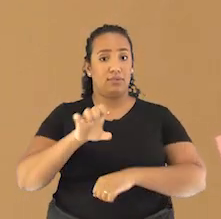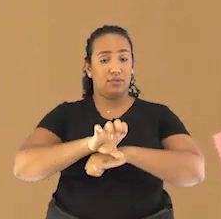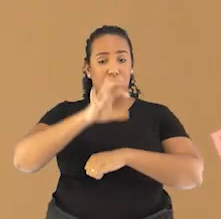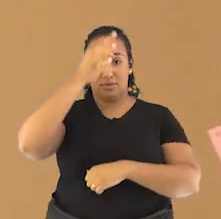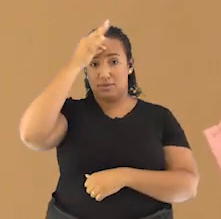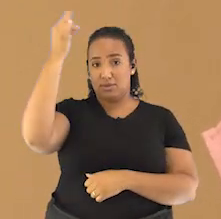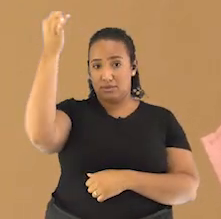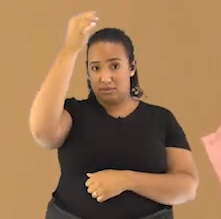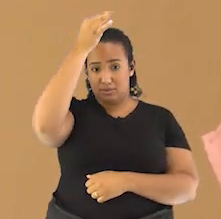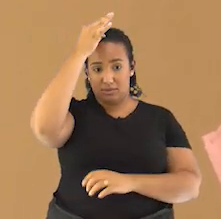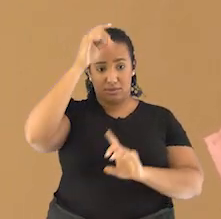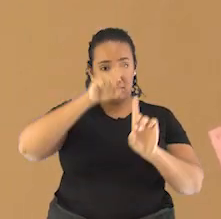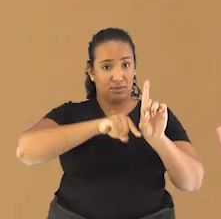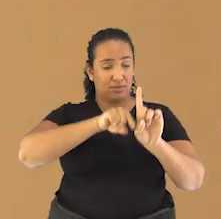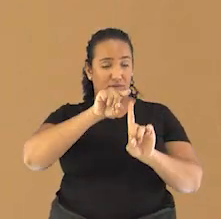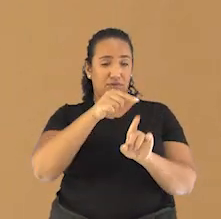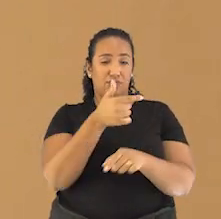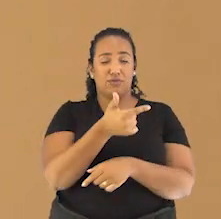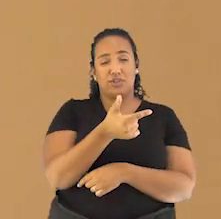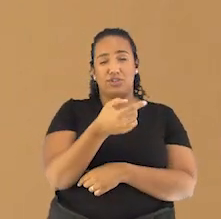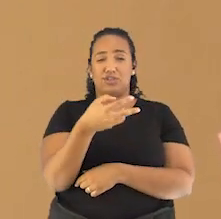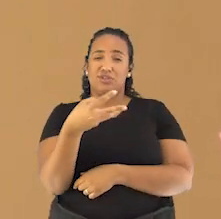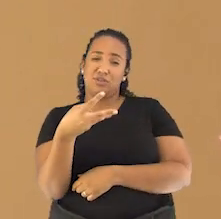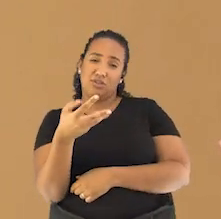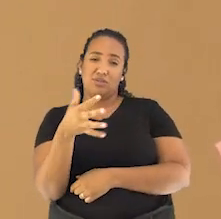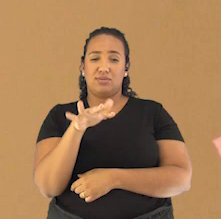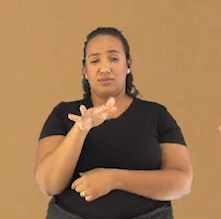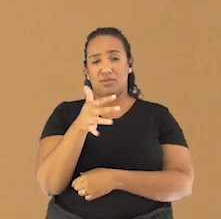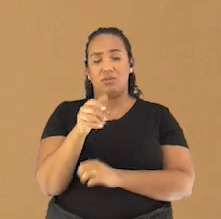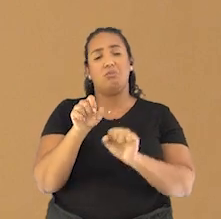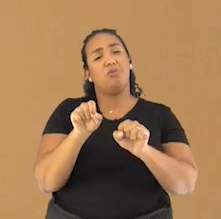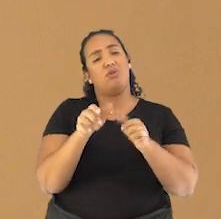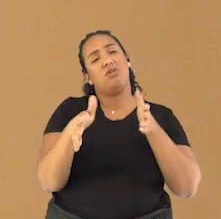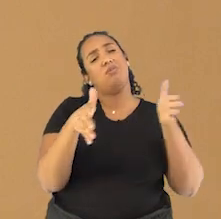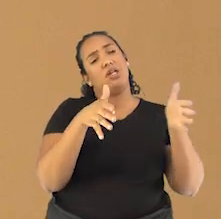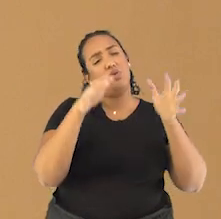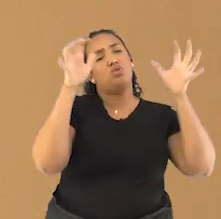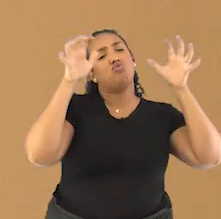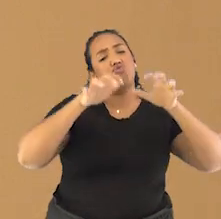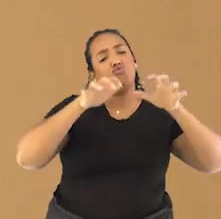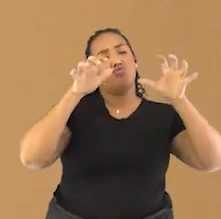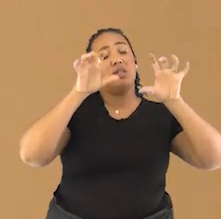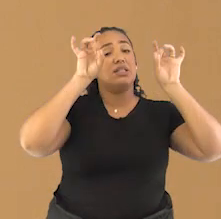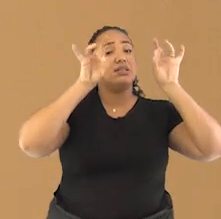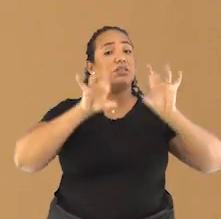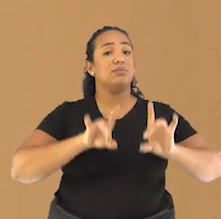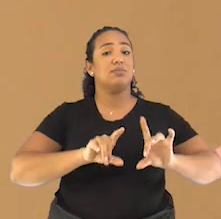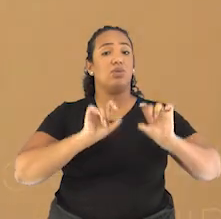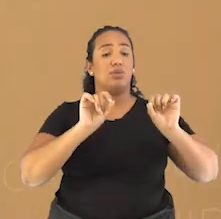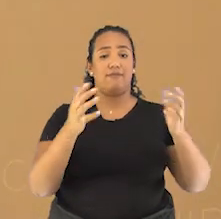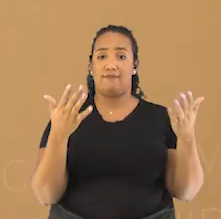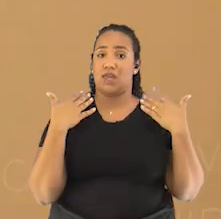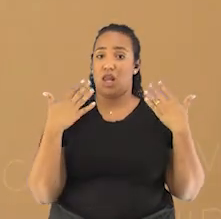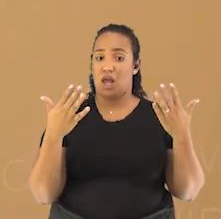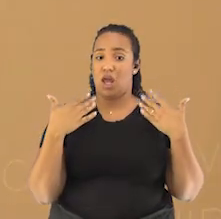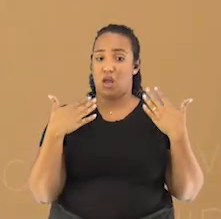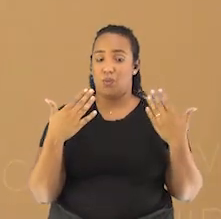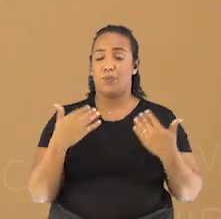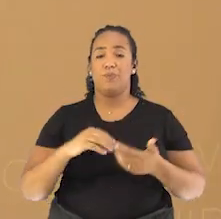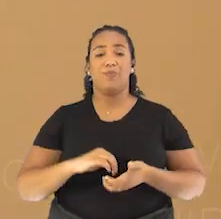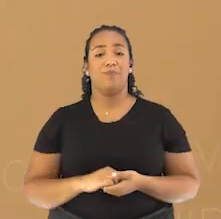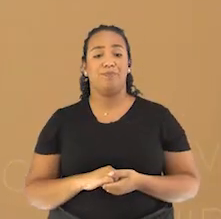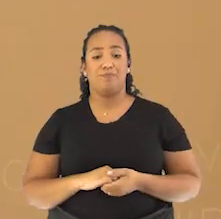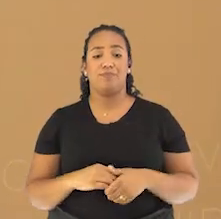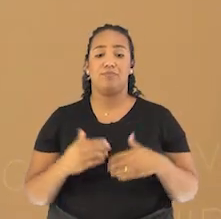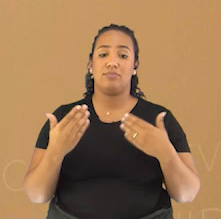de 23 graus, de modo geral, né? Com períodos mais chuvosos, em especial na estação do verão. Considerando essas